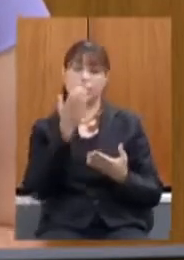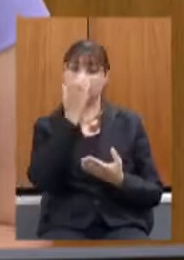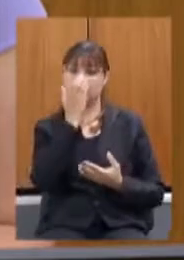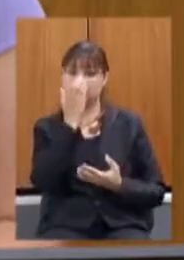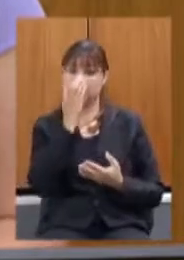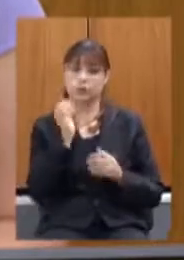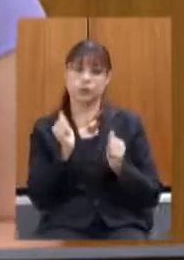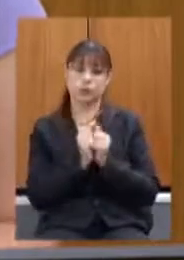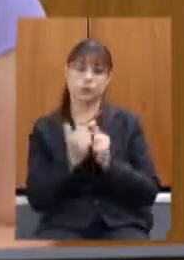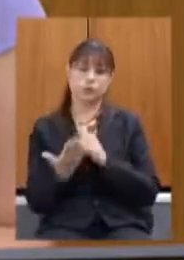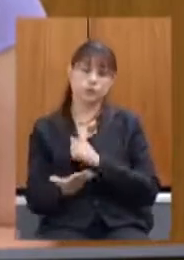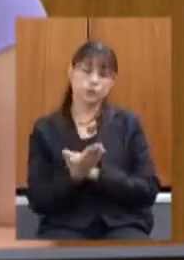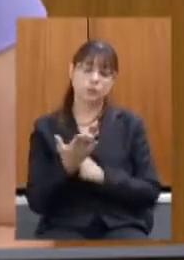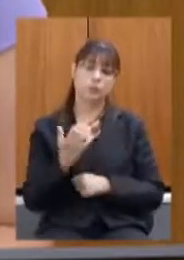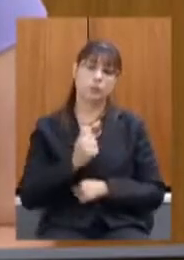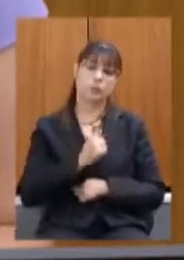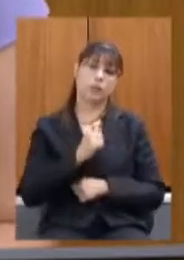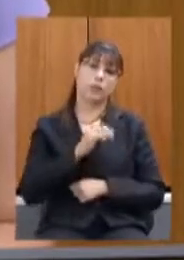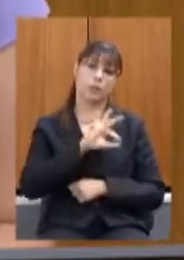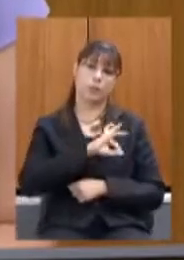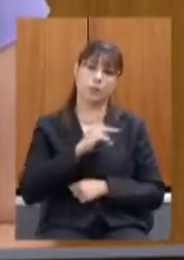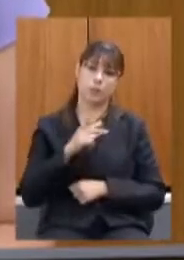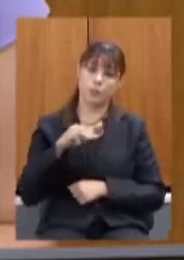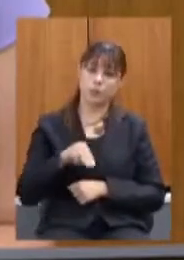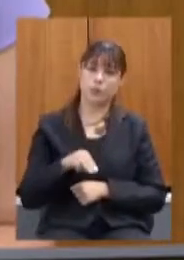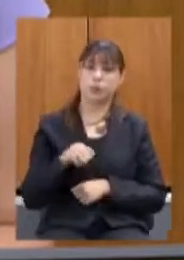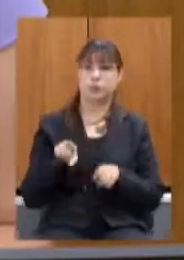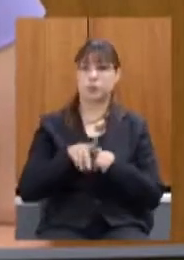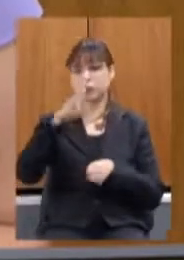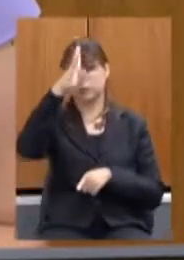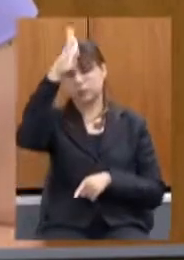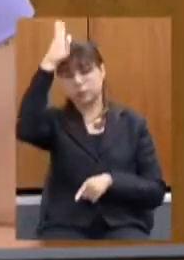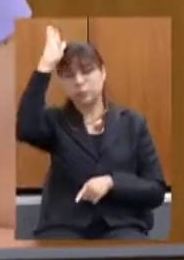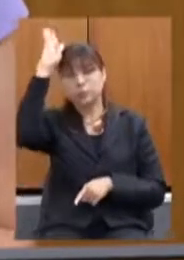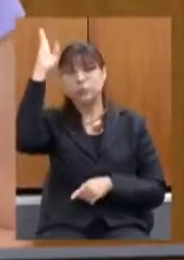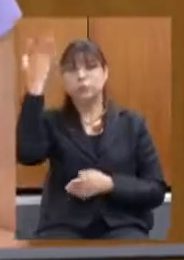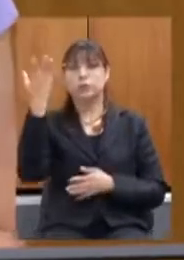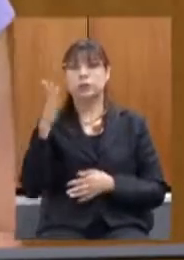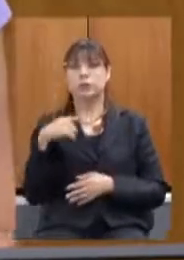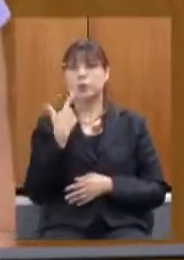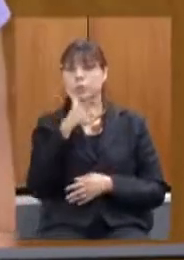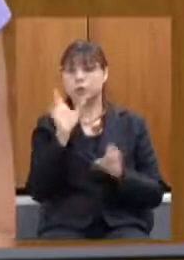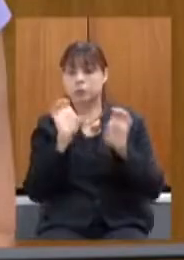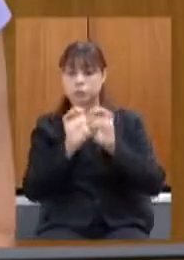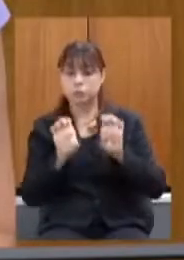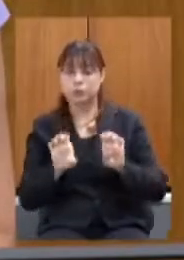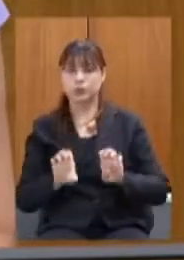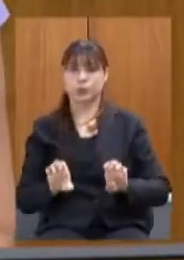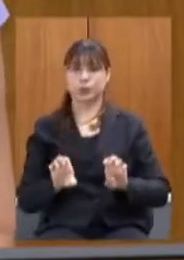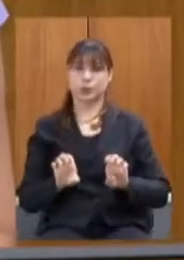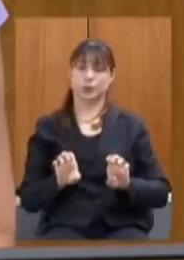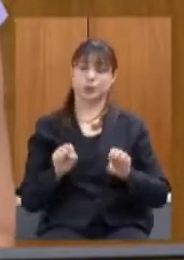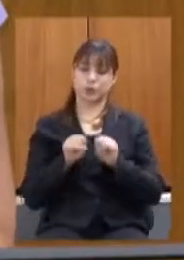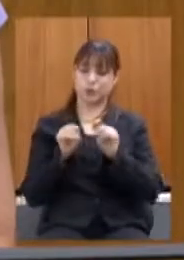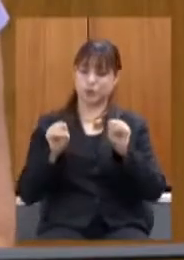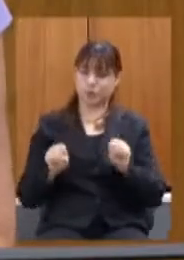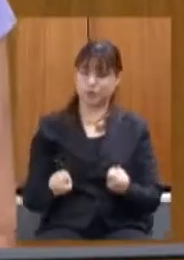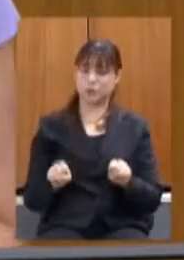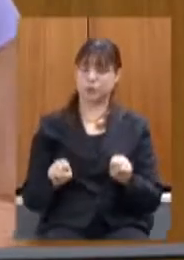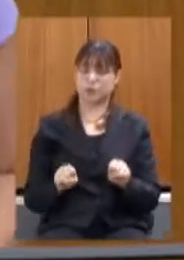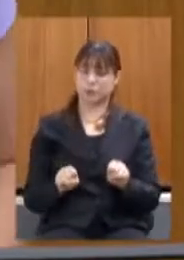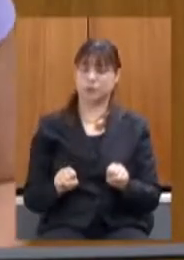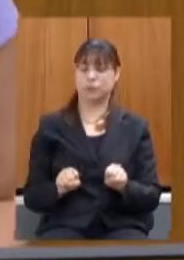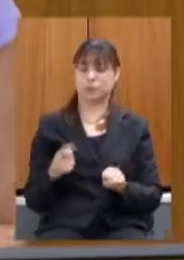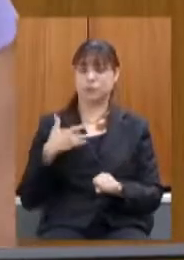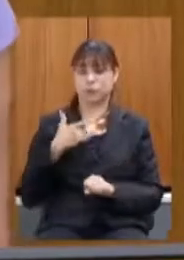corpo de bombeiros também atuaram para que a gente tivesse de fato uma estruturação desse sistema de saúde não só dos